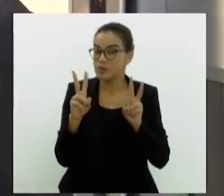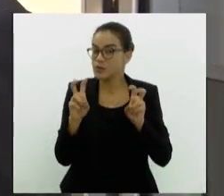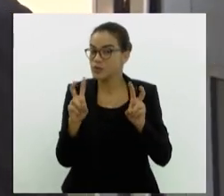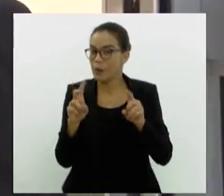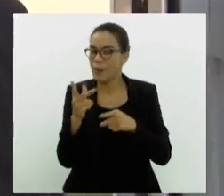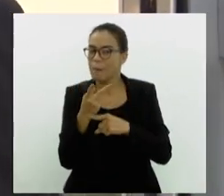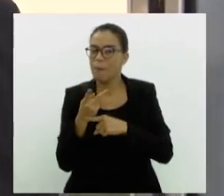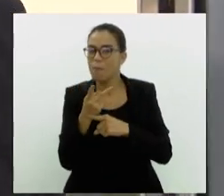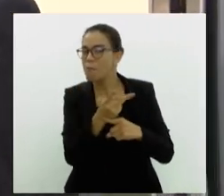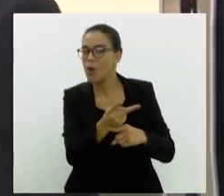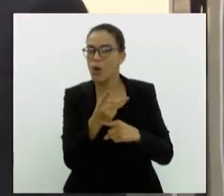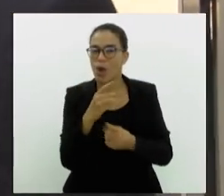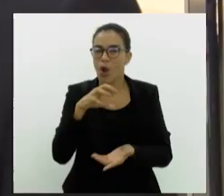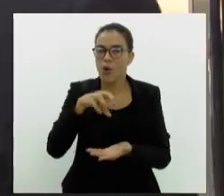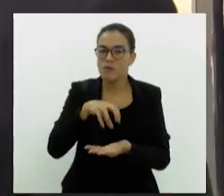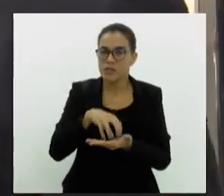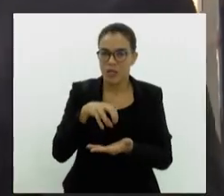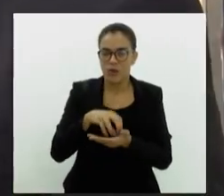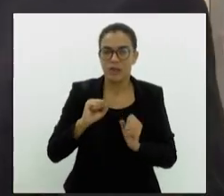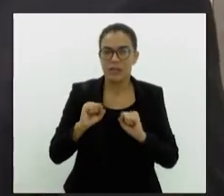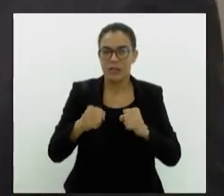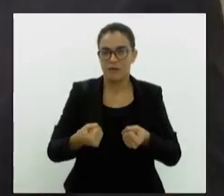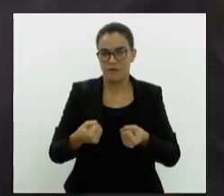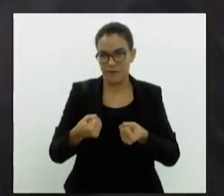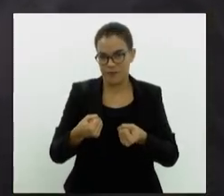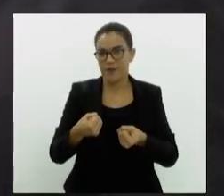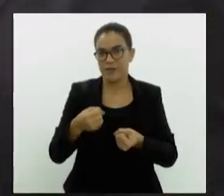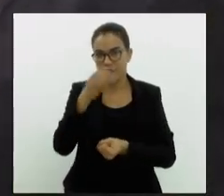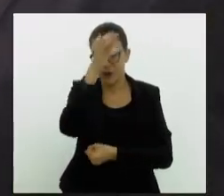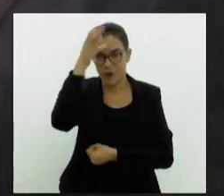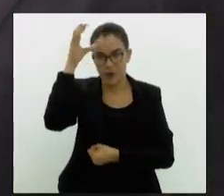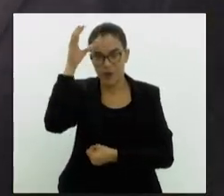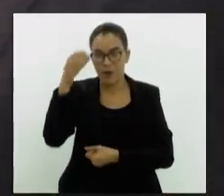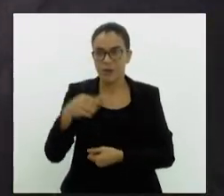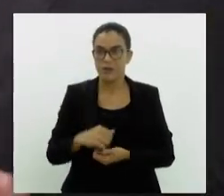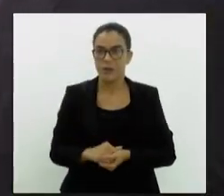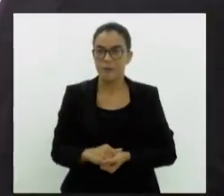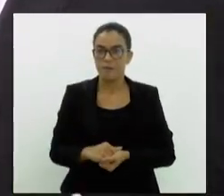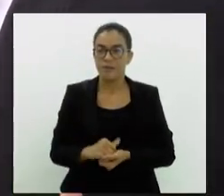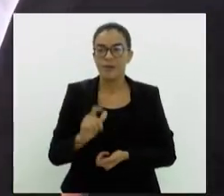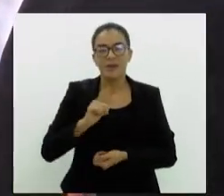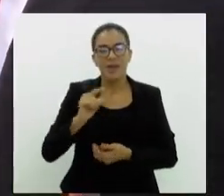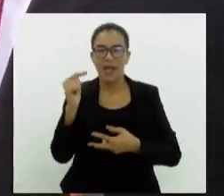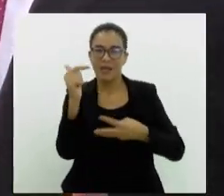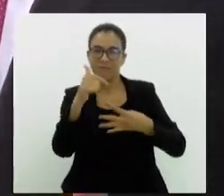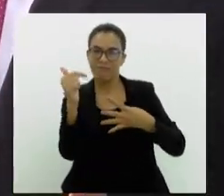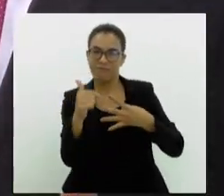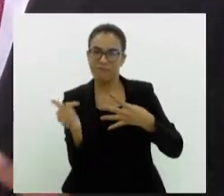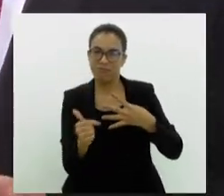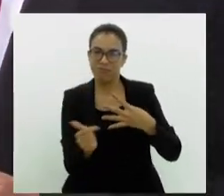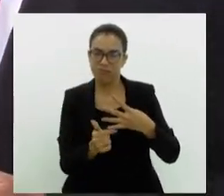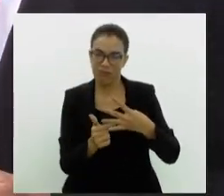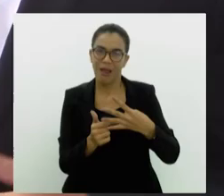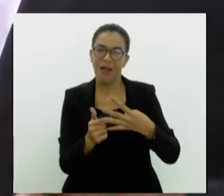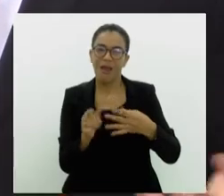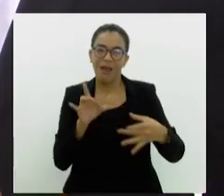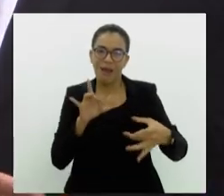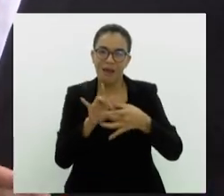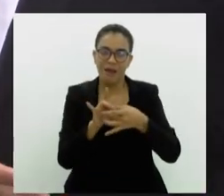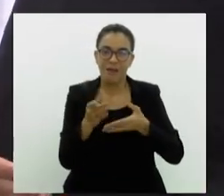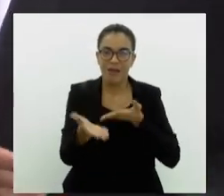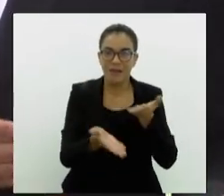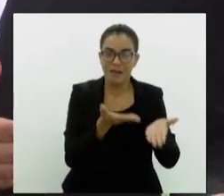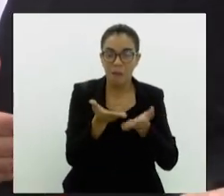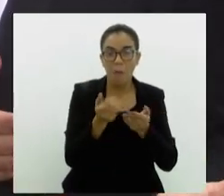como procura a Comissão de Defesa do Consumidor da LERJ? Alguém que precisa de atendimento? Nós temos diversos canais de atendimento. O consumidor